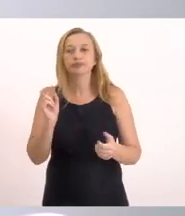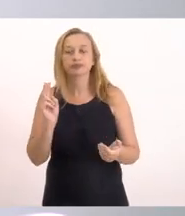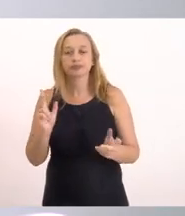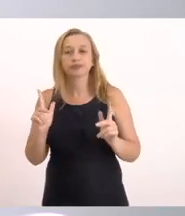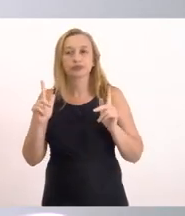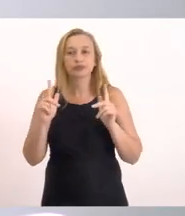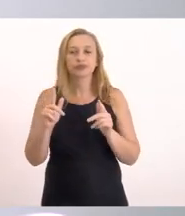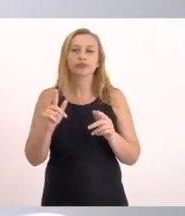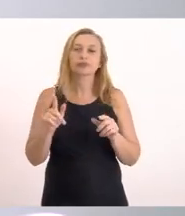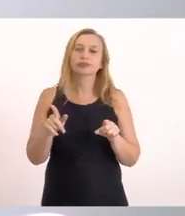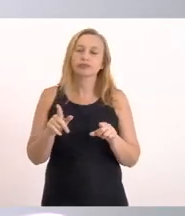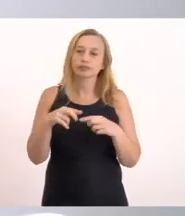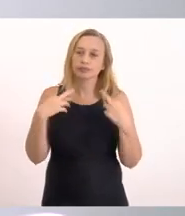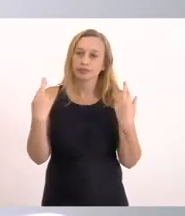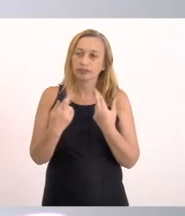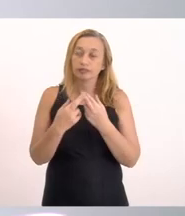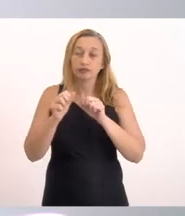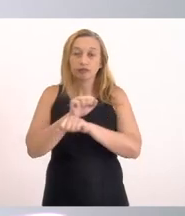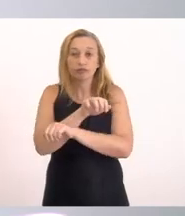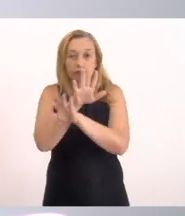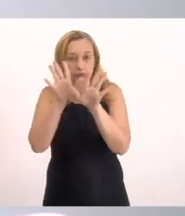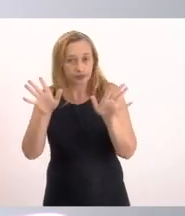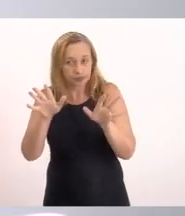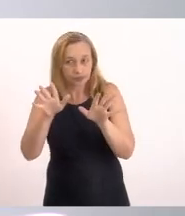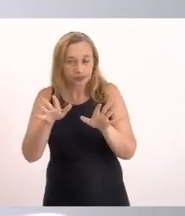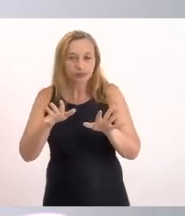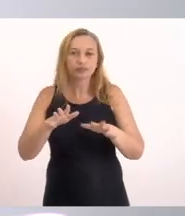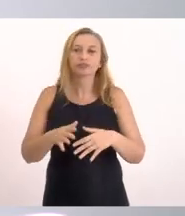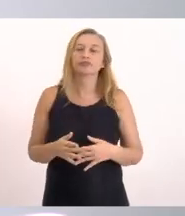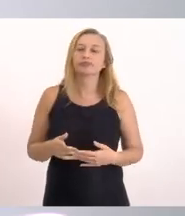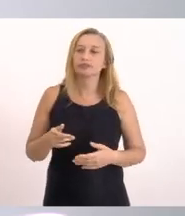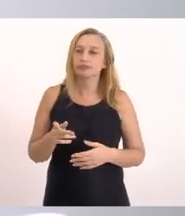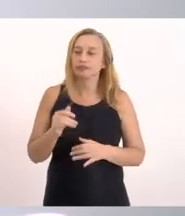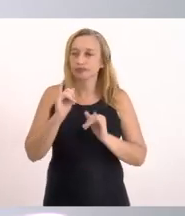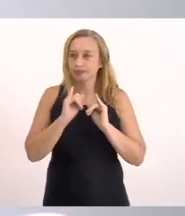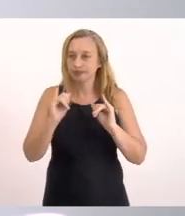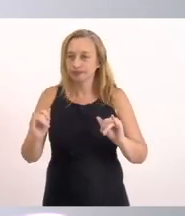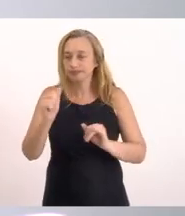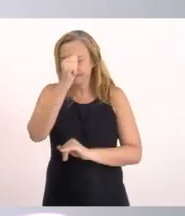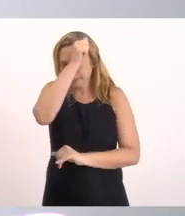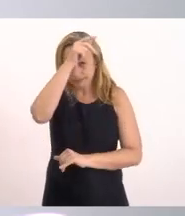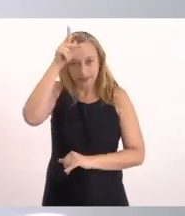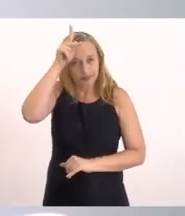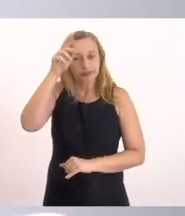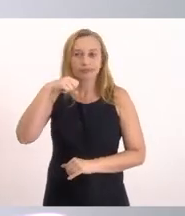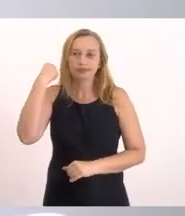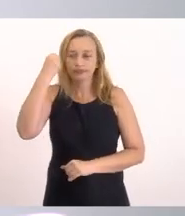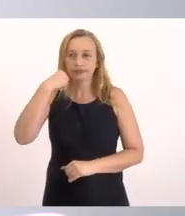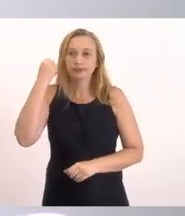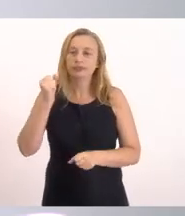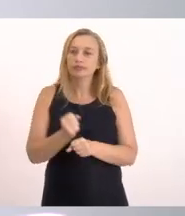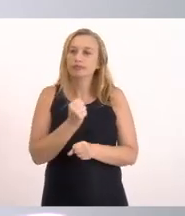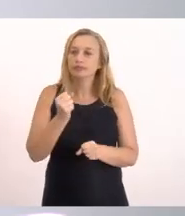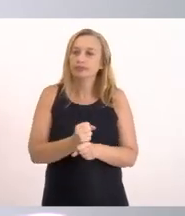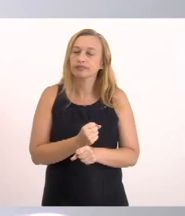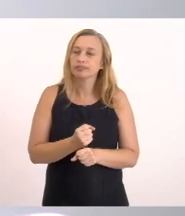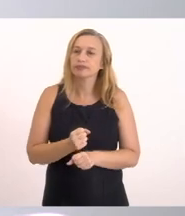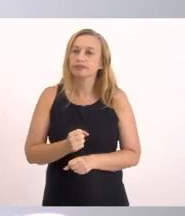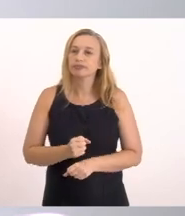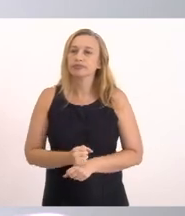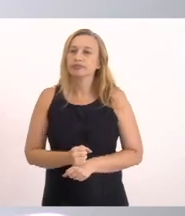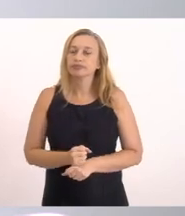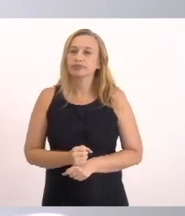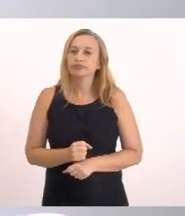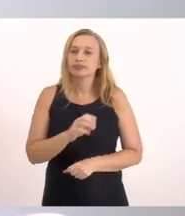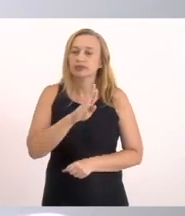reunião Ficou claro E bem declarado Pela prefeitura De Saquarema Que as obras Definitivas